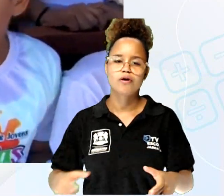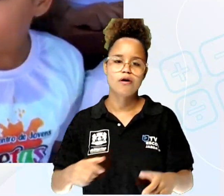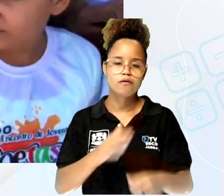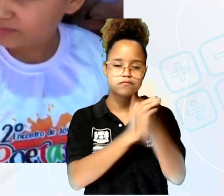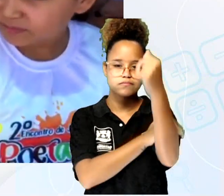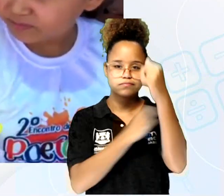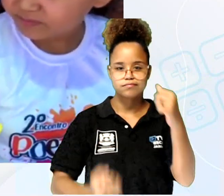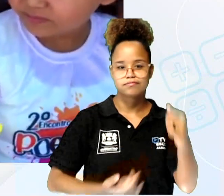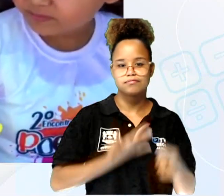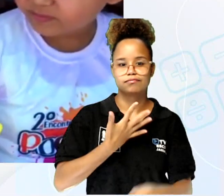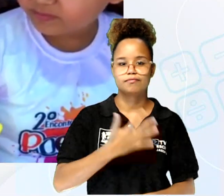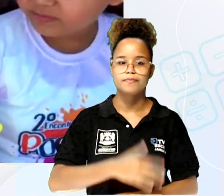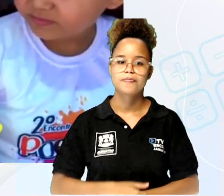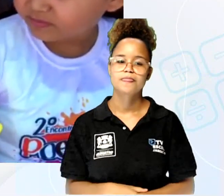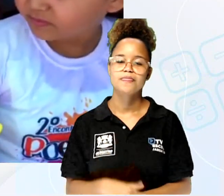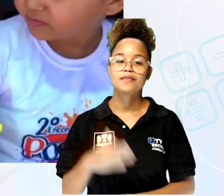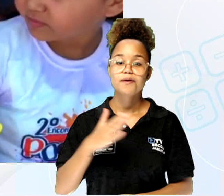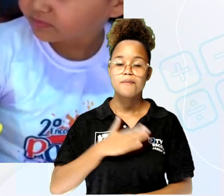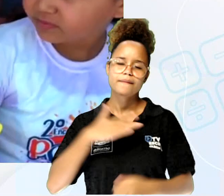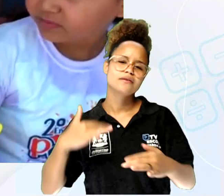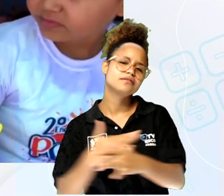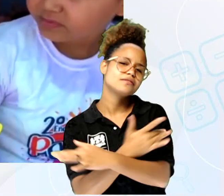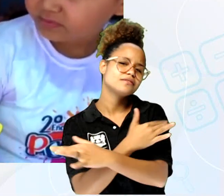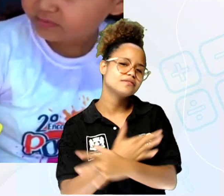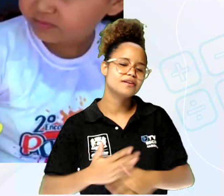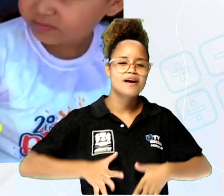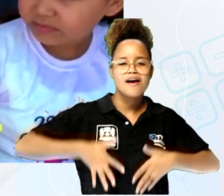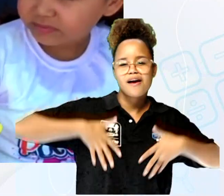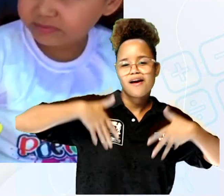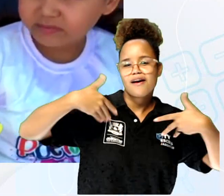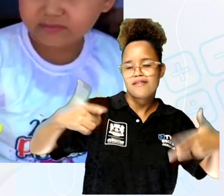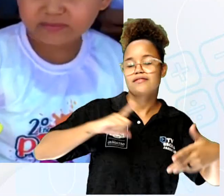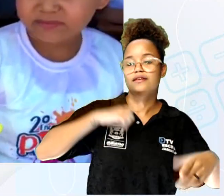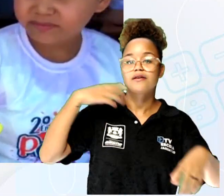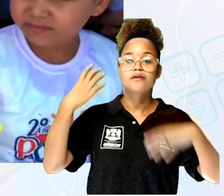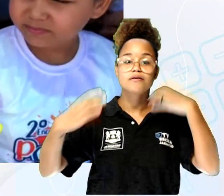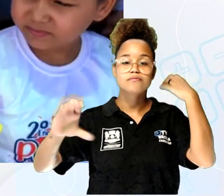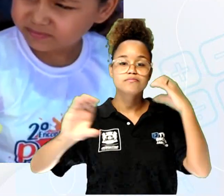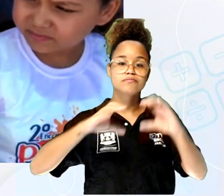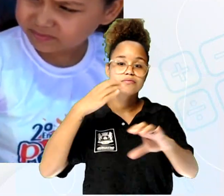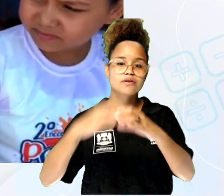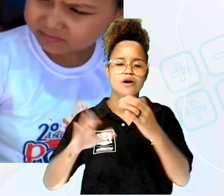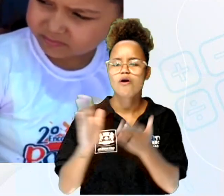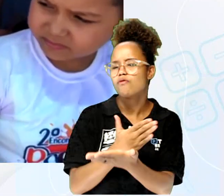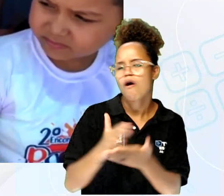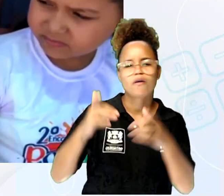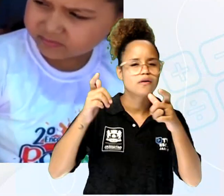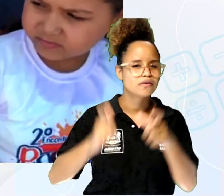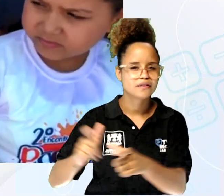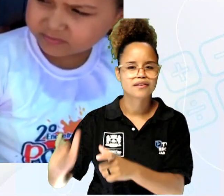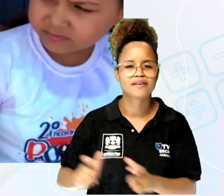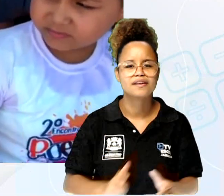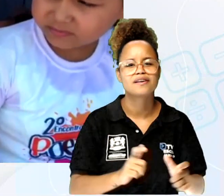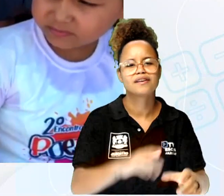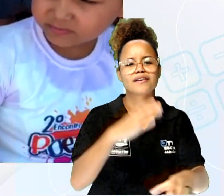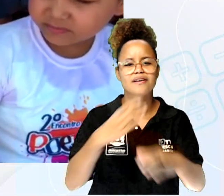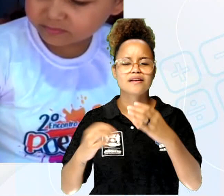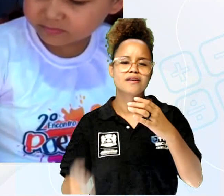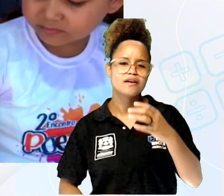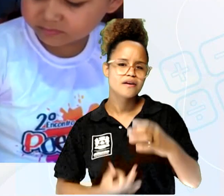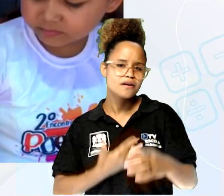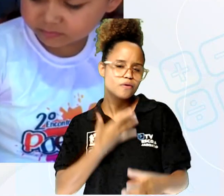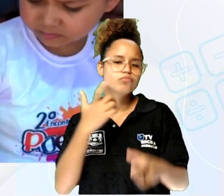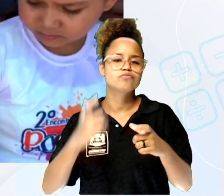Minha cidade querida, tem na música seu encanto. Seja aqui ou qualquer canto, carnaúba é conhecida.